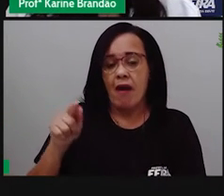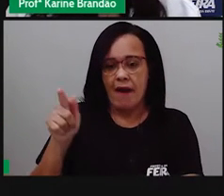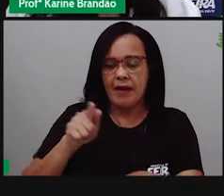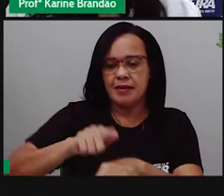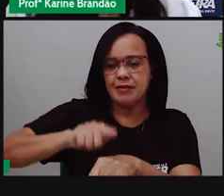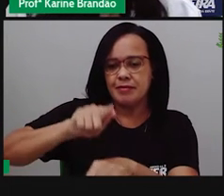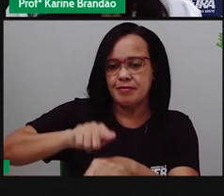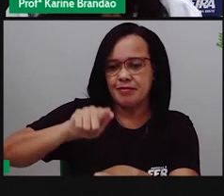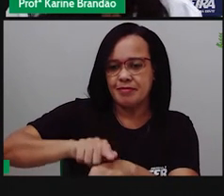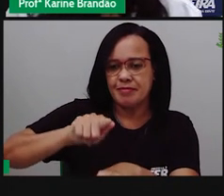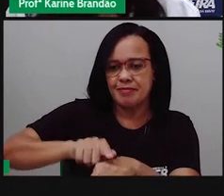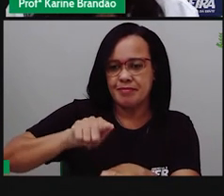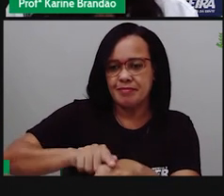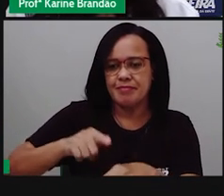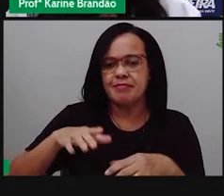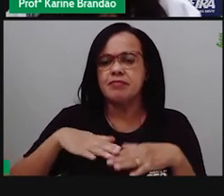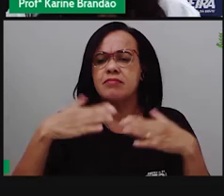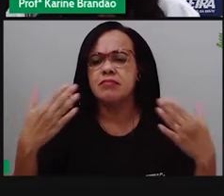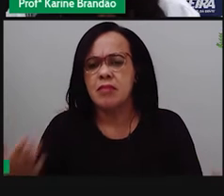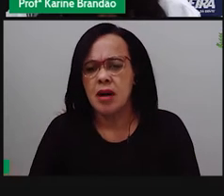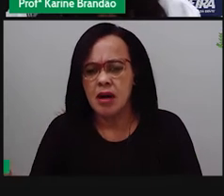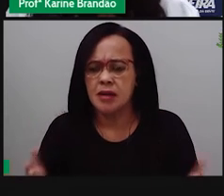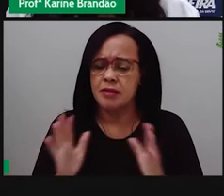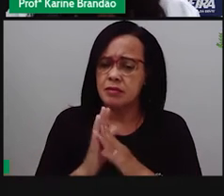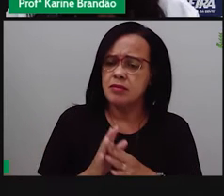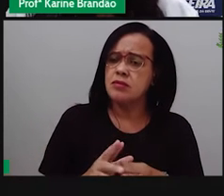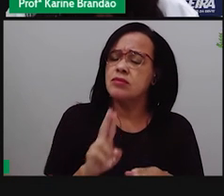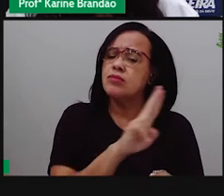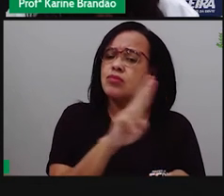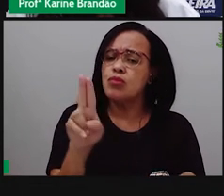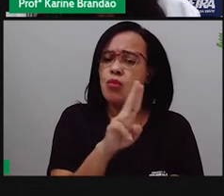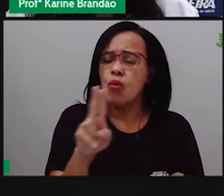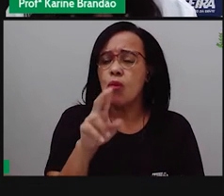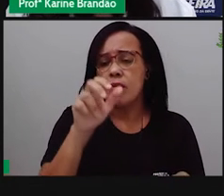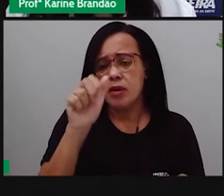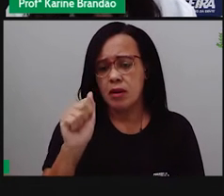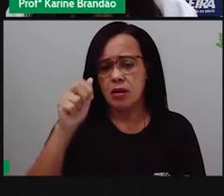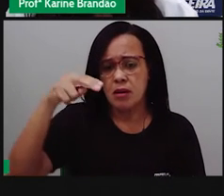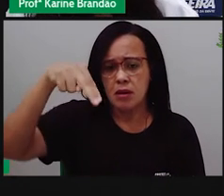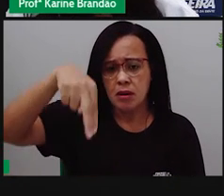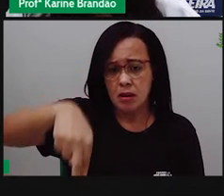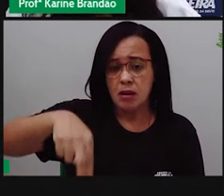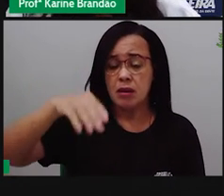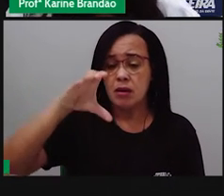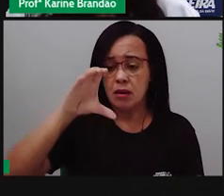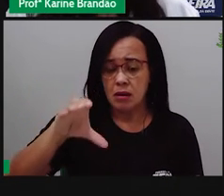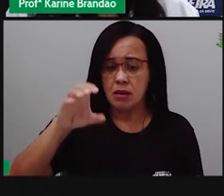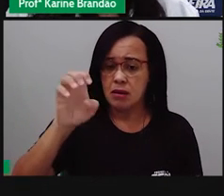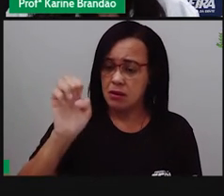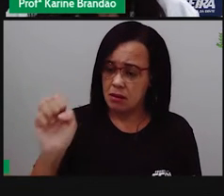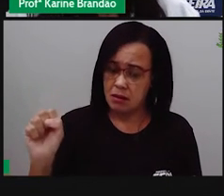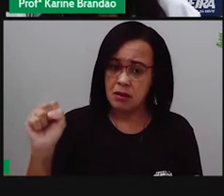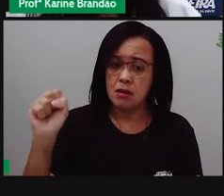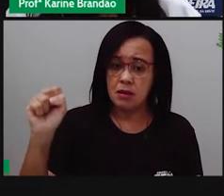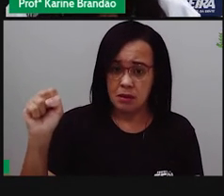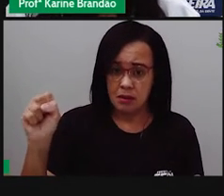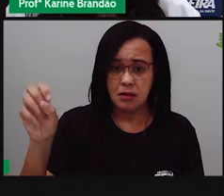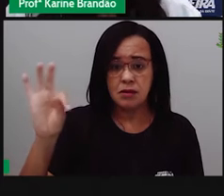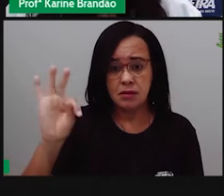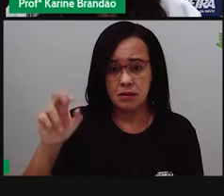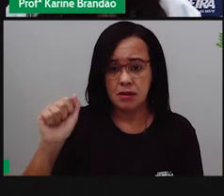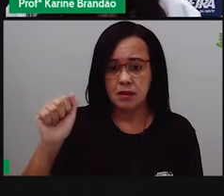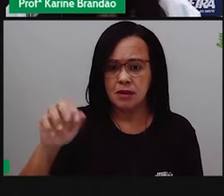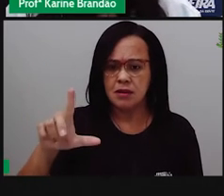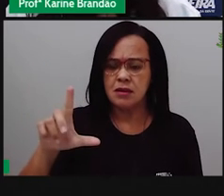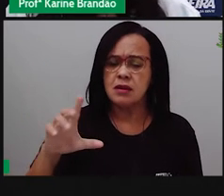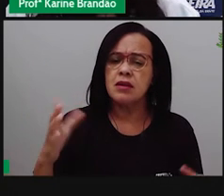E aí, essa ideia de ancestral comum. Como assim, Pró, esse negócio de ancestral comum? O que seria esse ancestral comum?